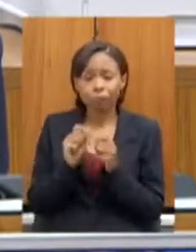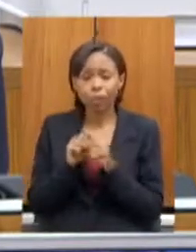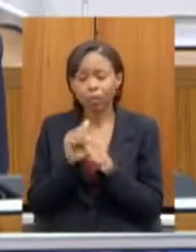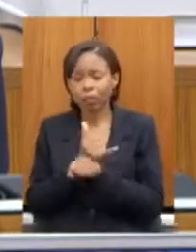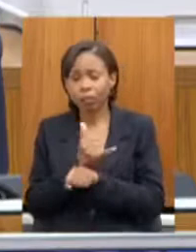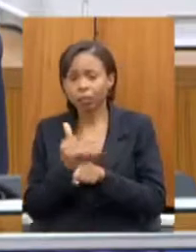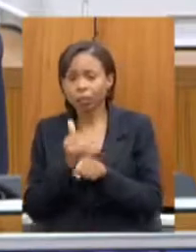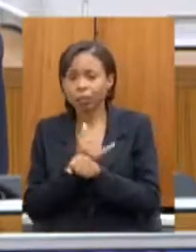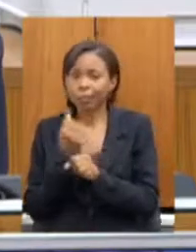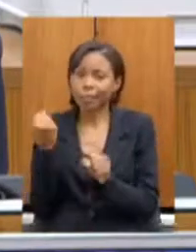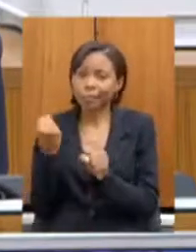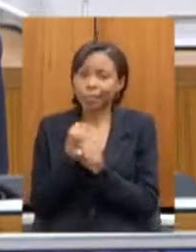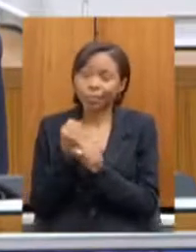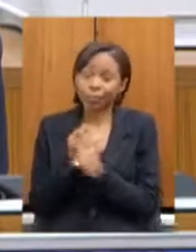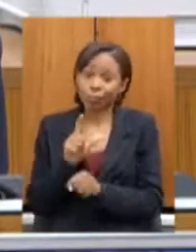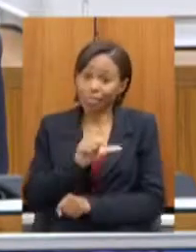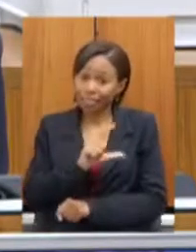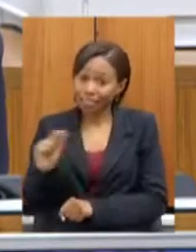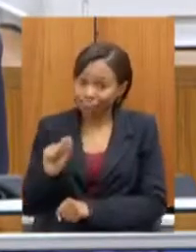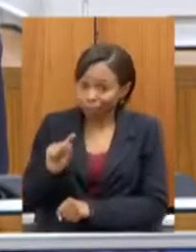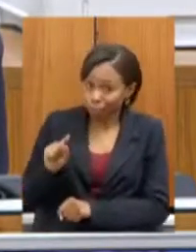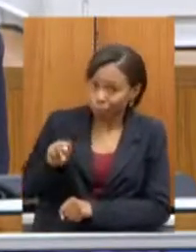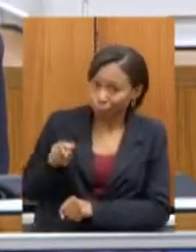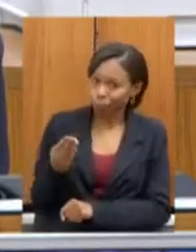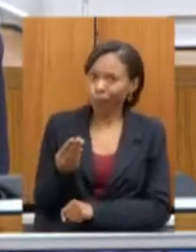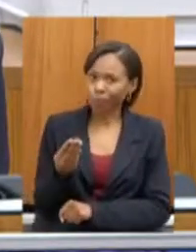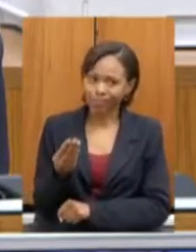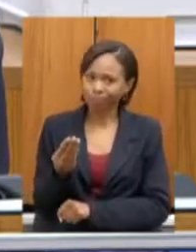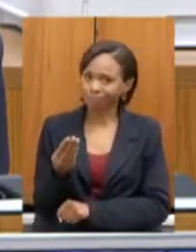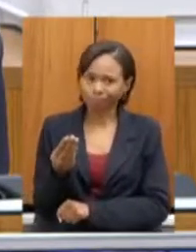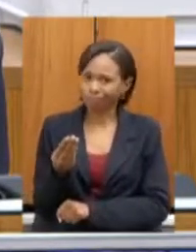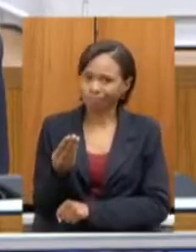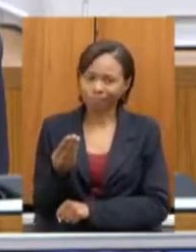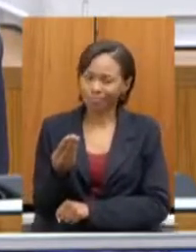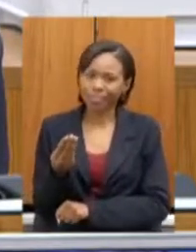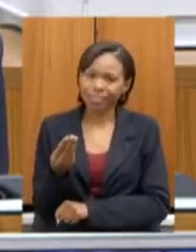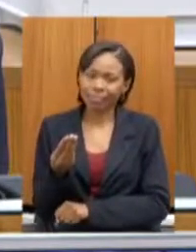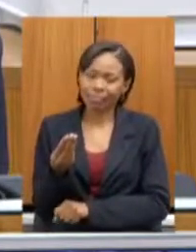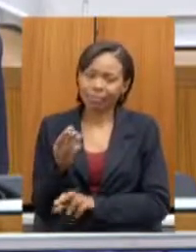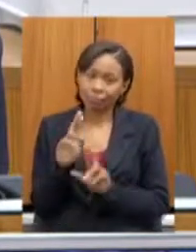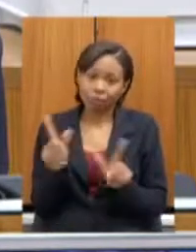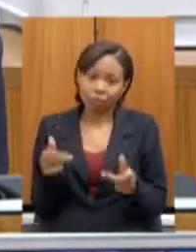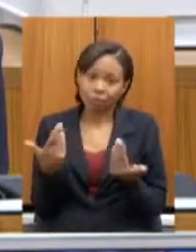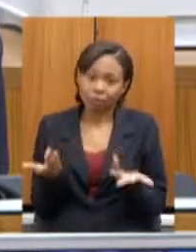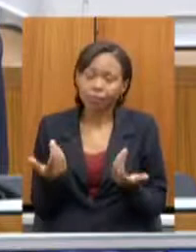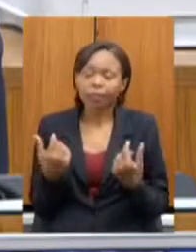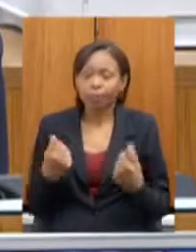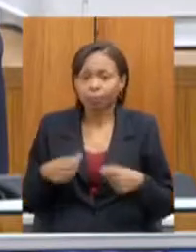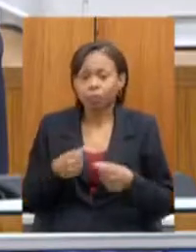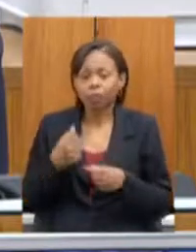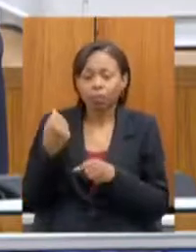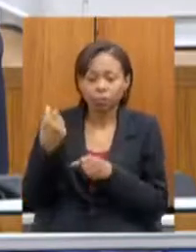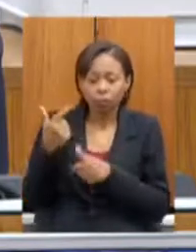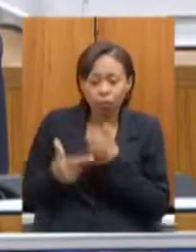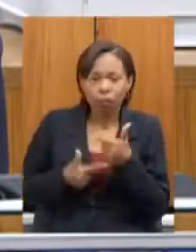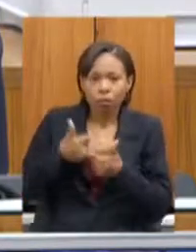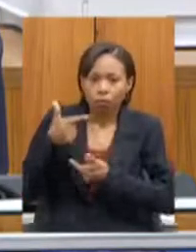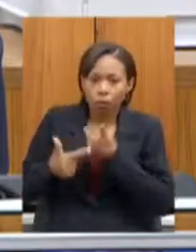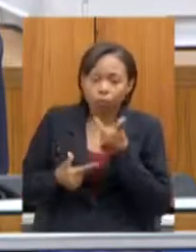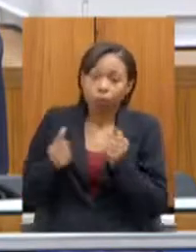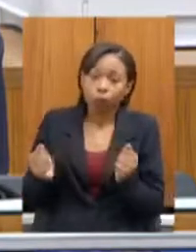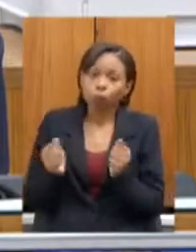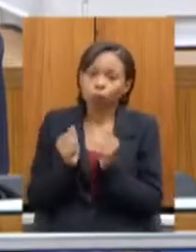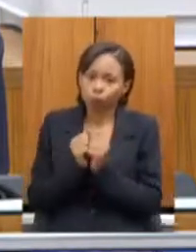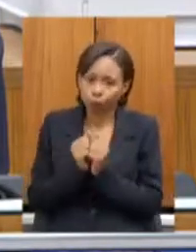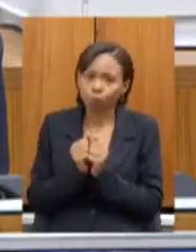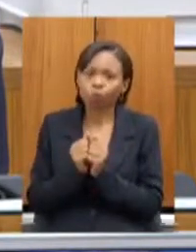obra são 100 milhões não é trivial mas vamos buscar vamos trabalhar junto deputado inclusive